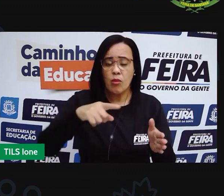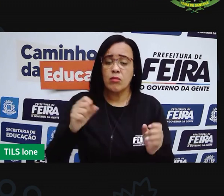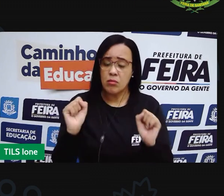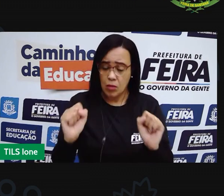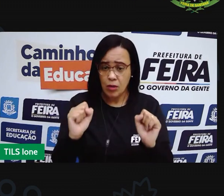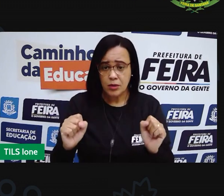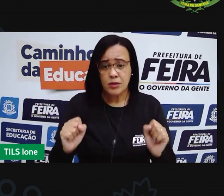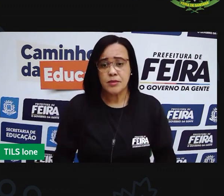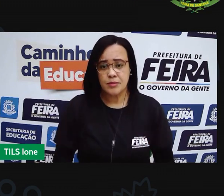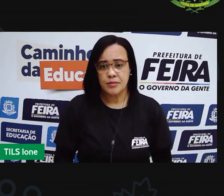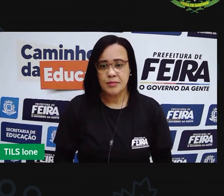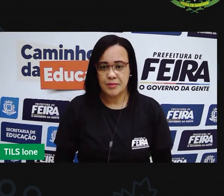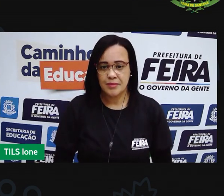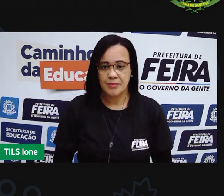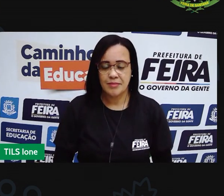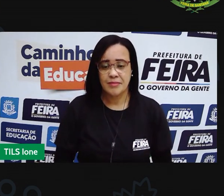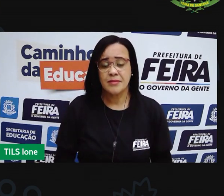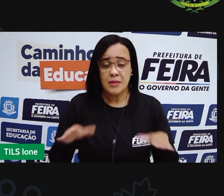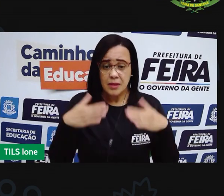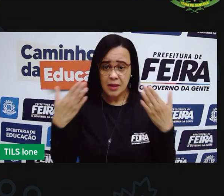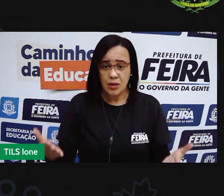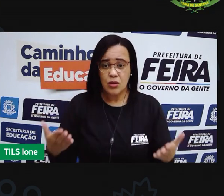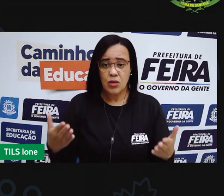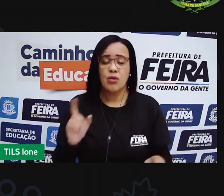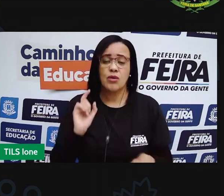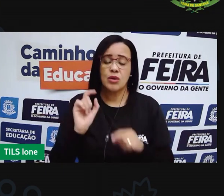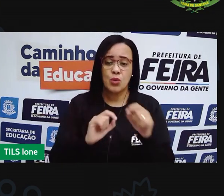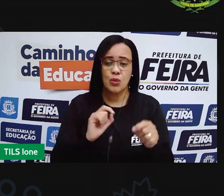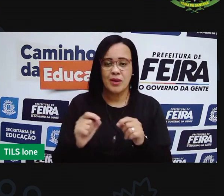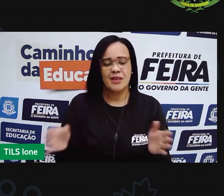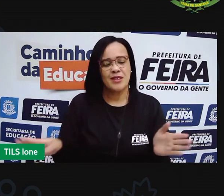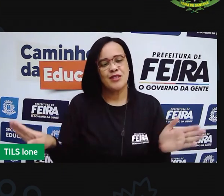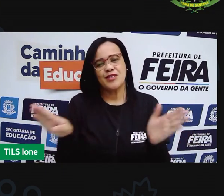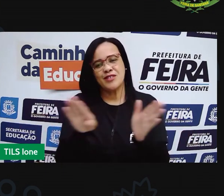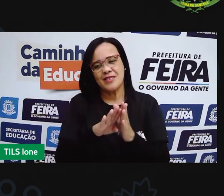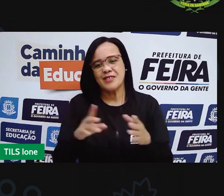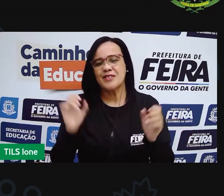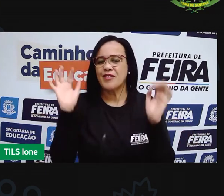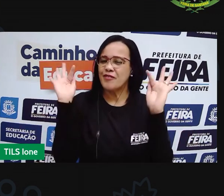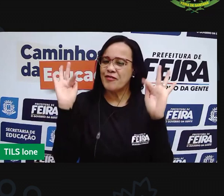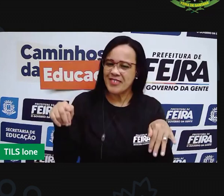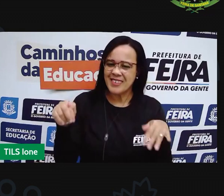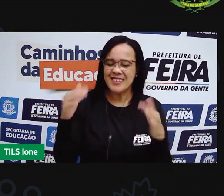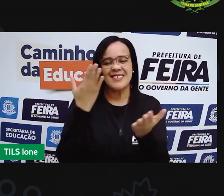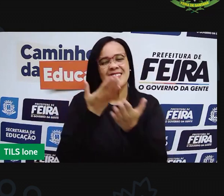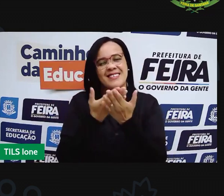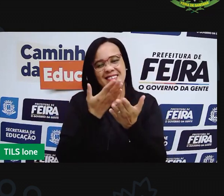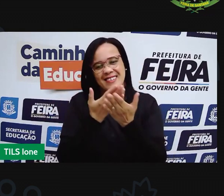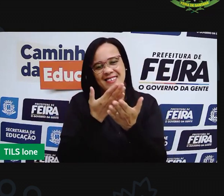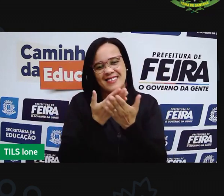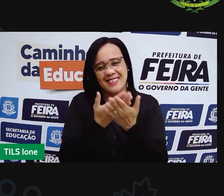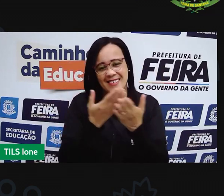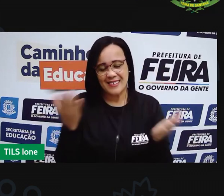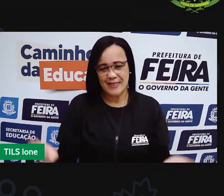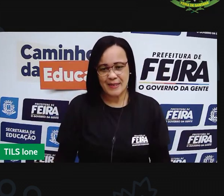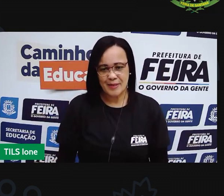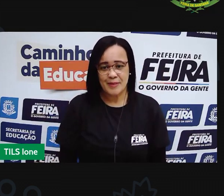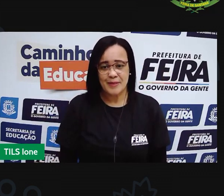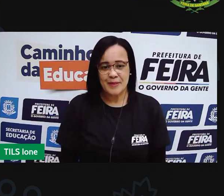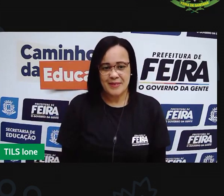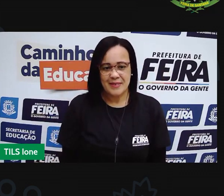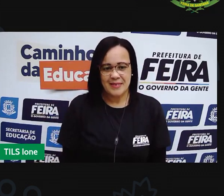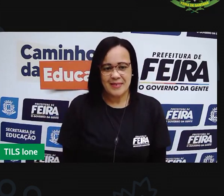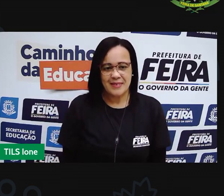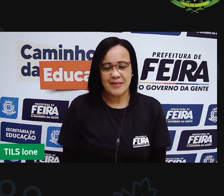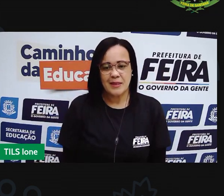Então, crianças, agora a gente vai chegando até o final da nossa aula. Chegamos no